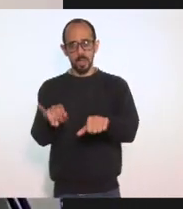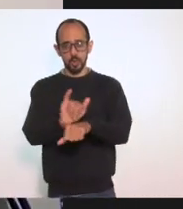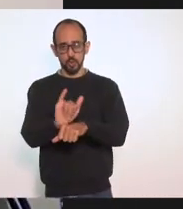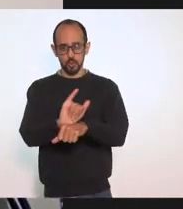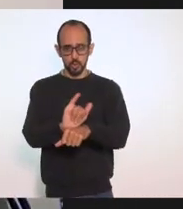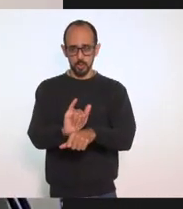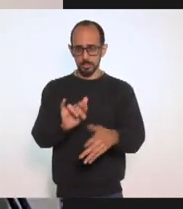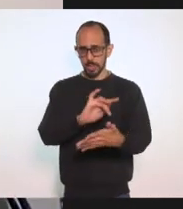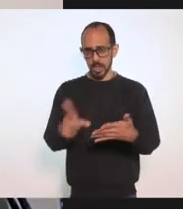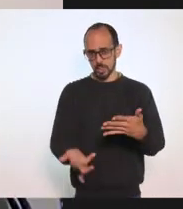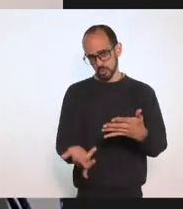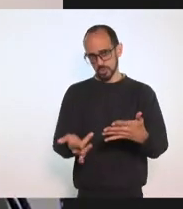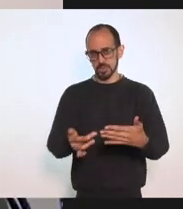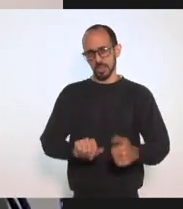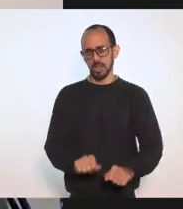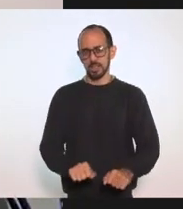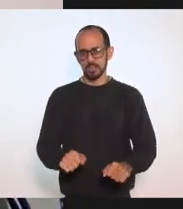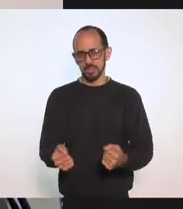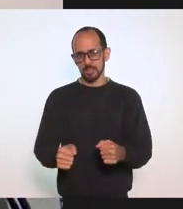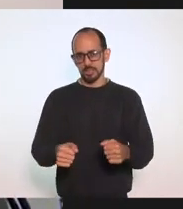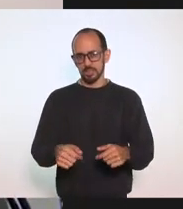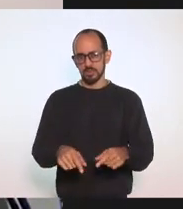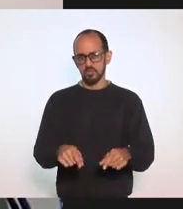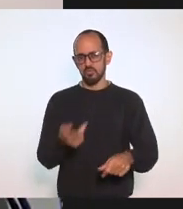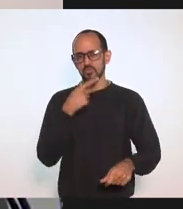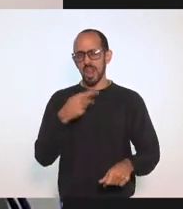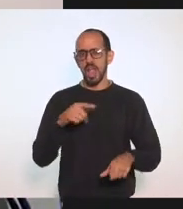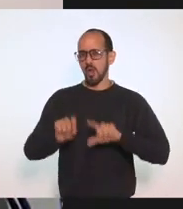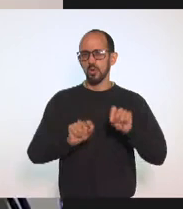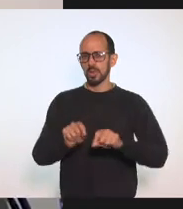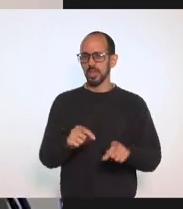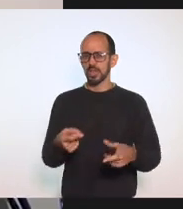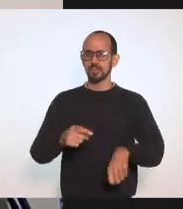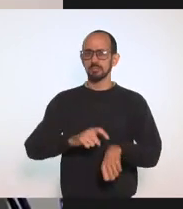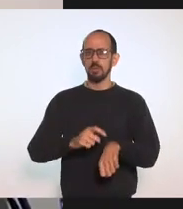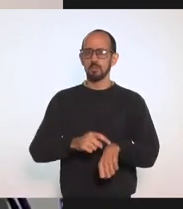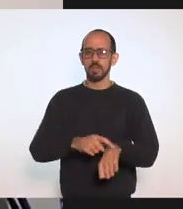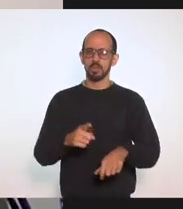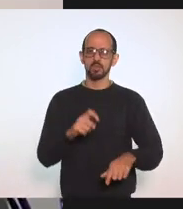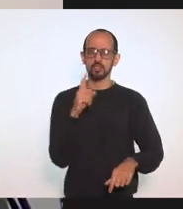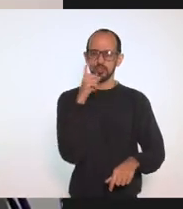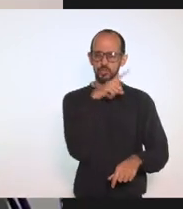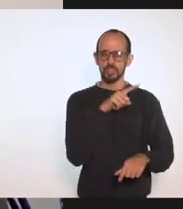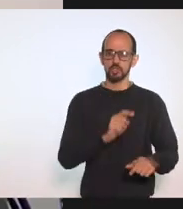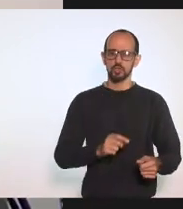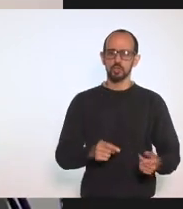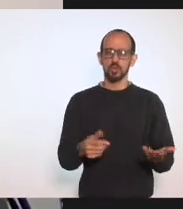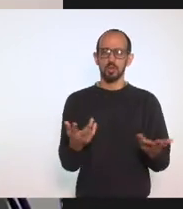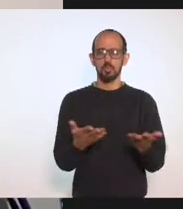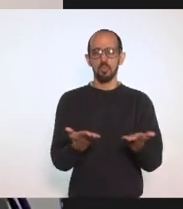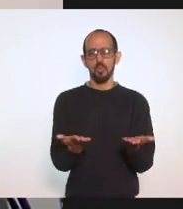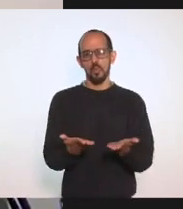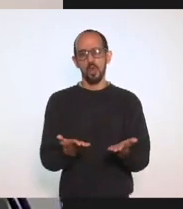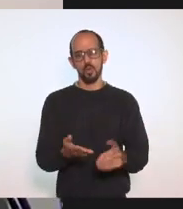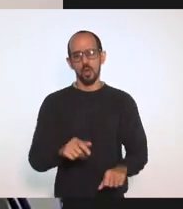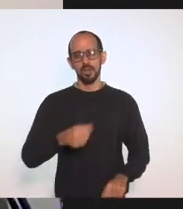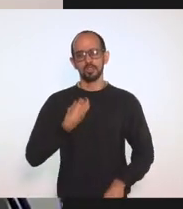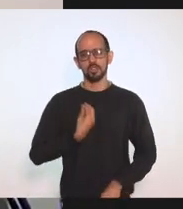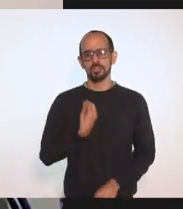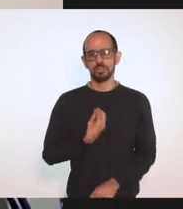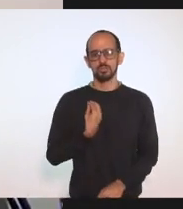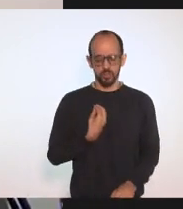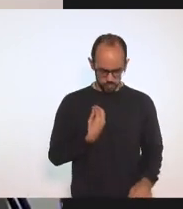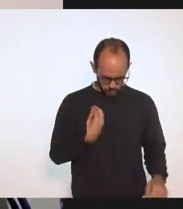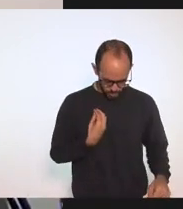sociais Dizer que Em tempos difíceis Como o que estamos vivendo Em momento